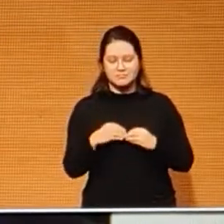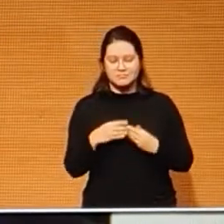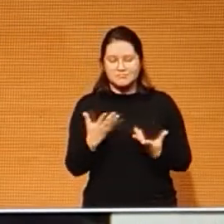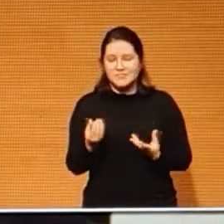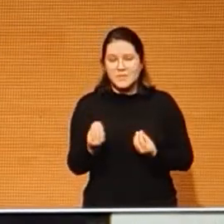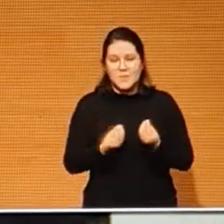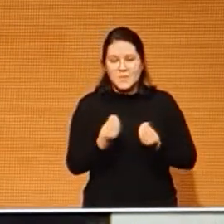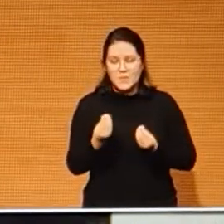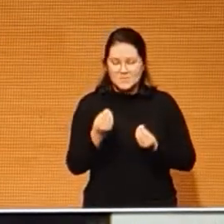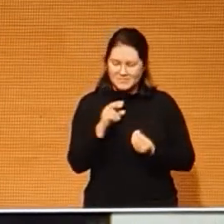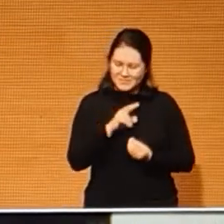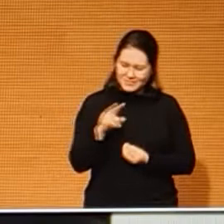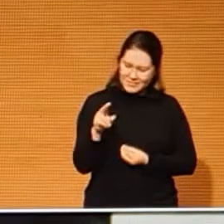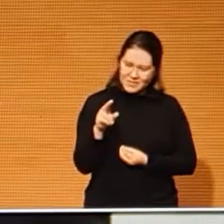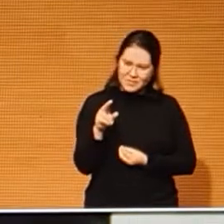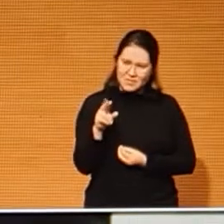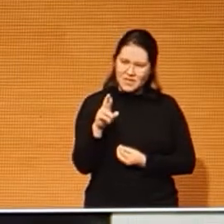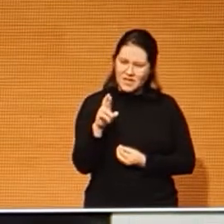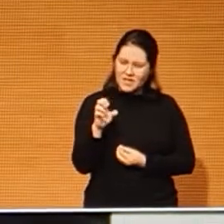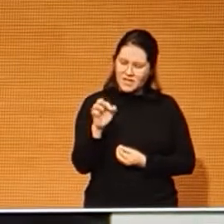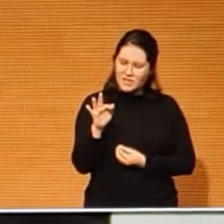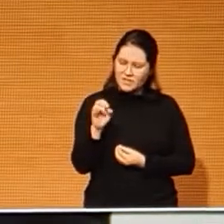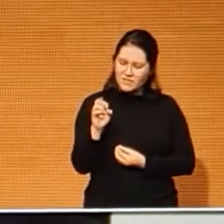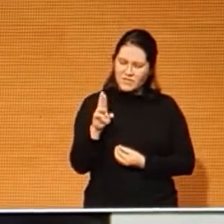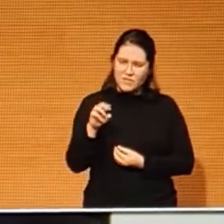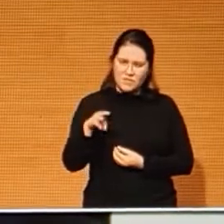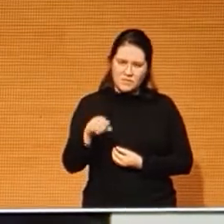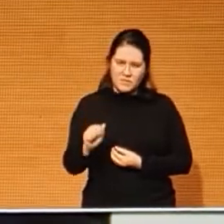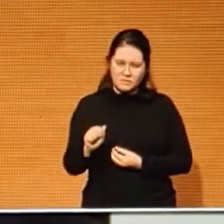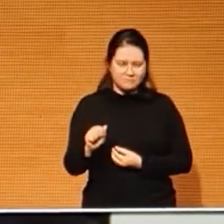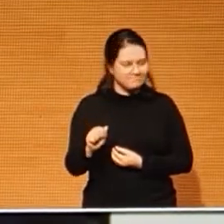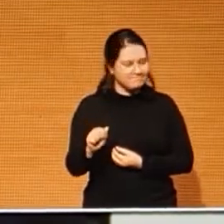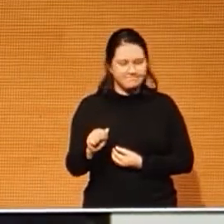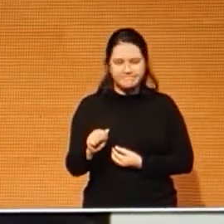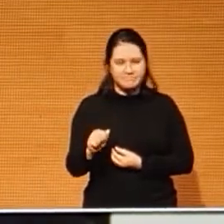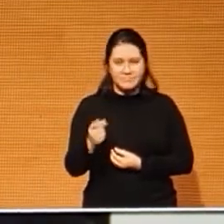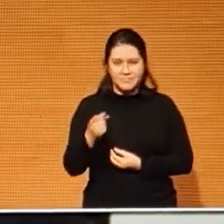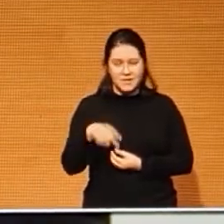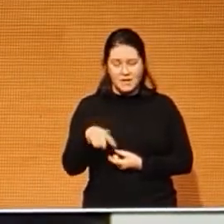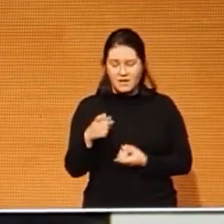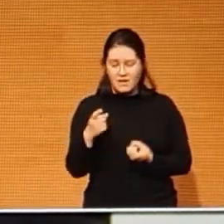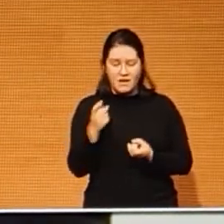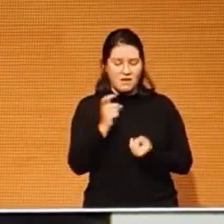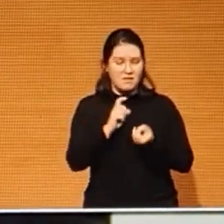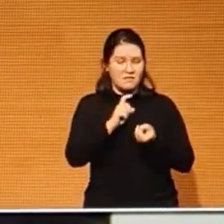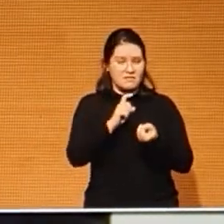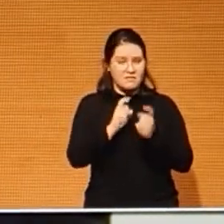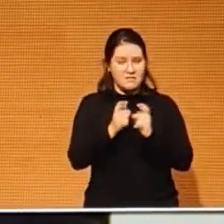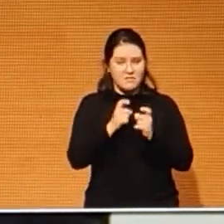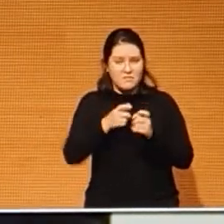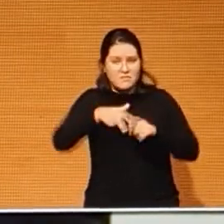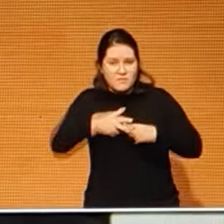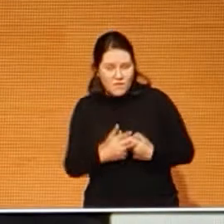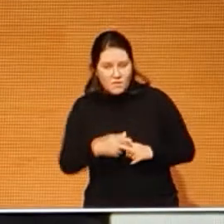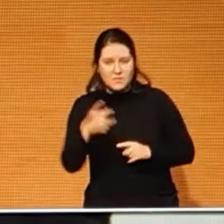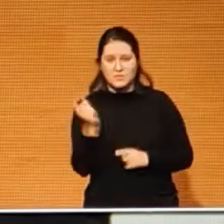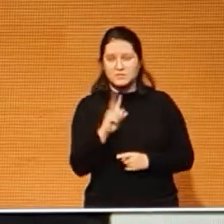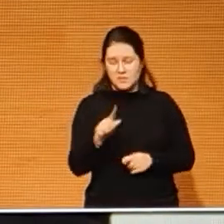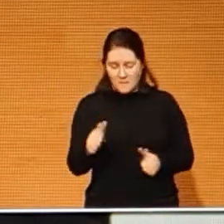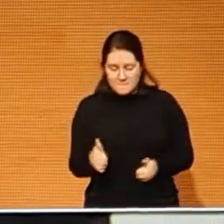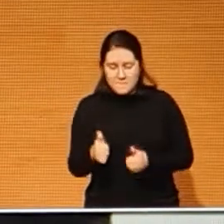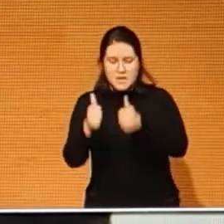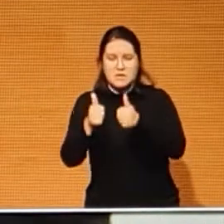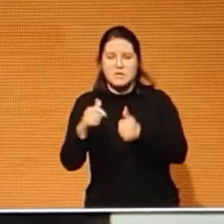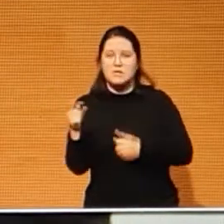administrativa, pois o que faz não é reformar a administração pública brasileira, no sentido de dar uma melhor forma.